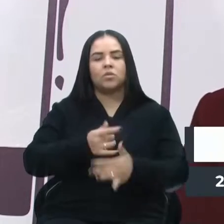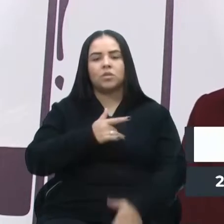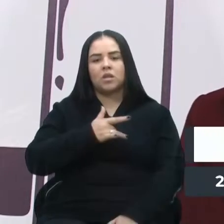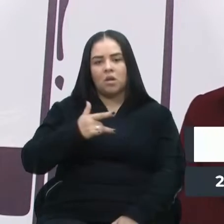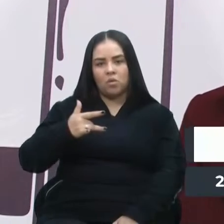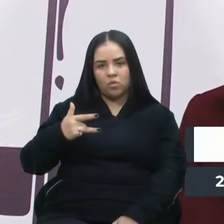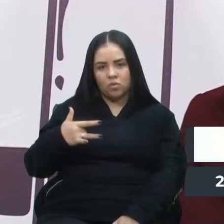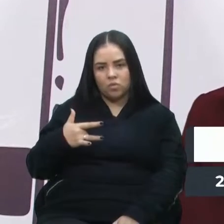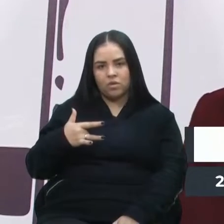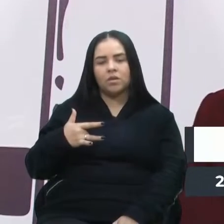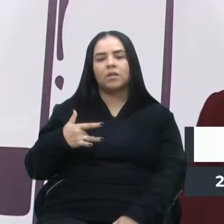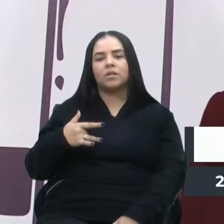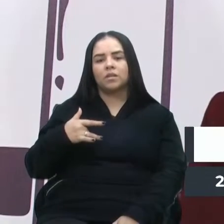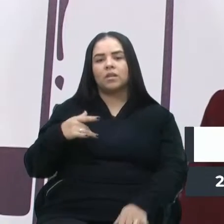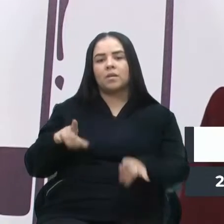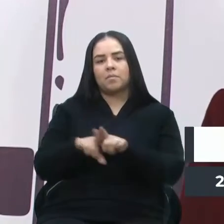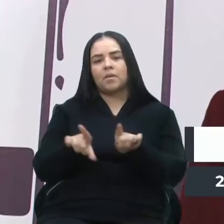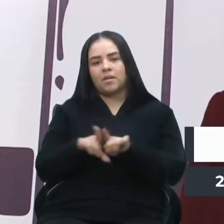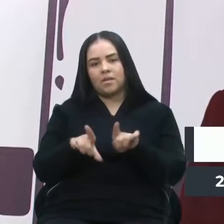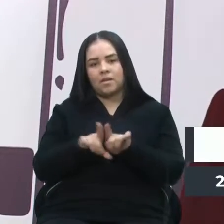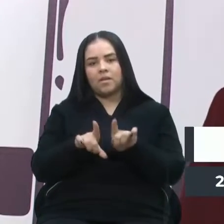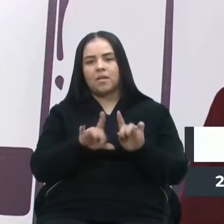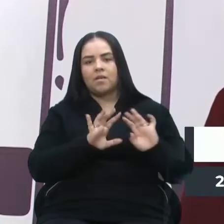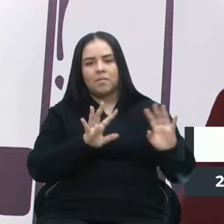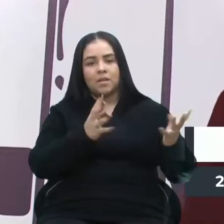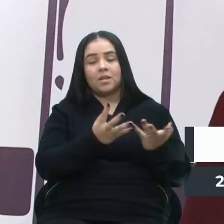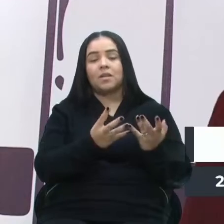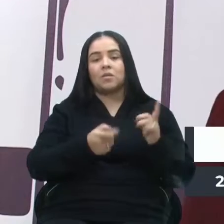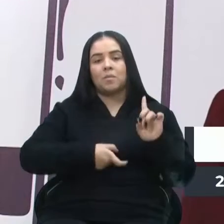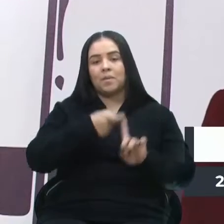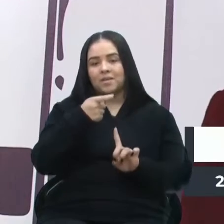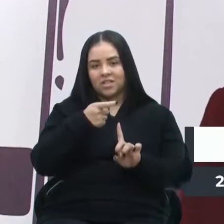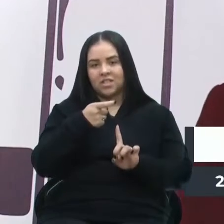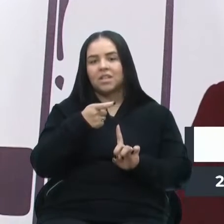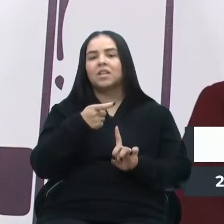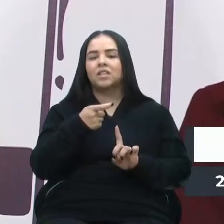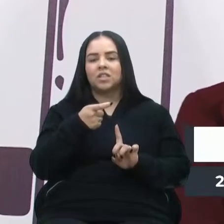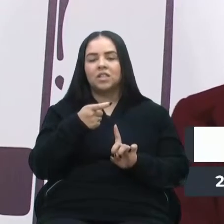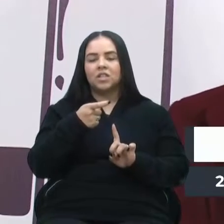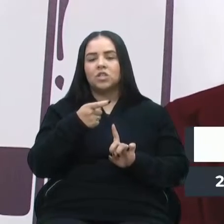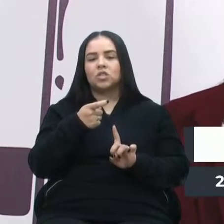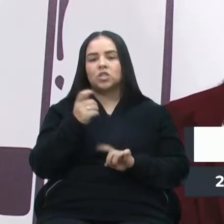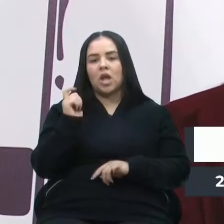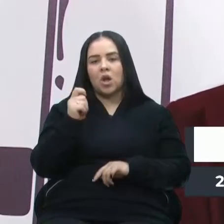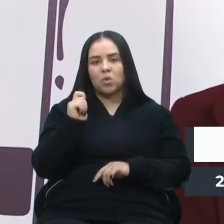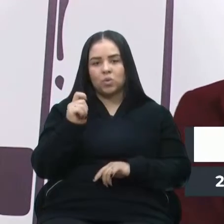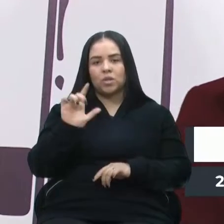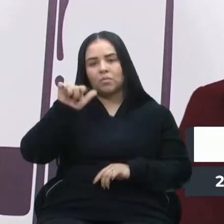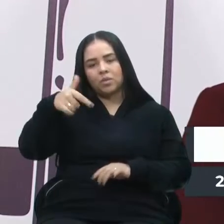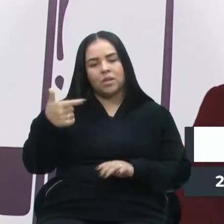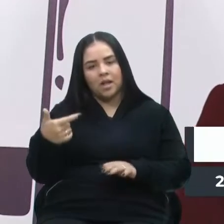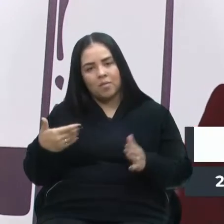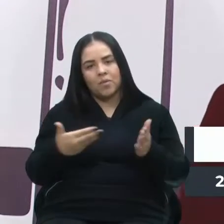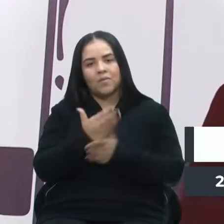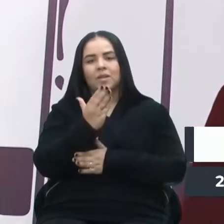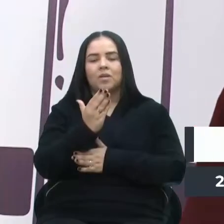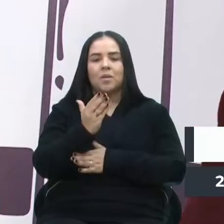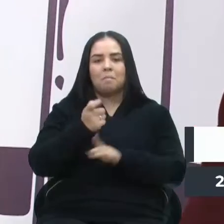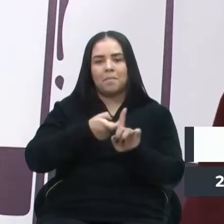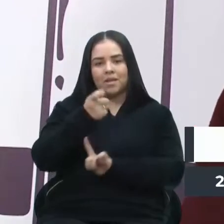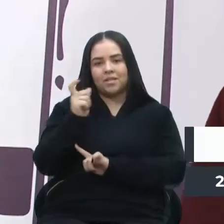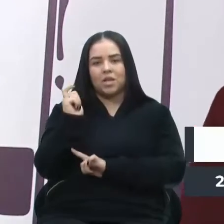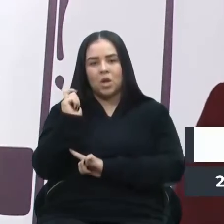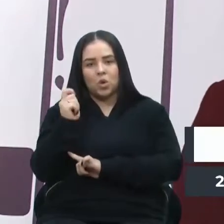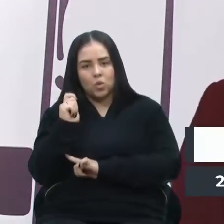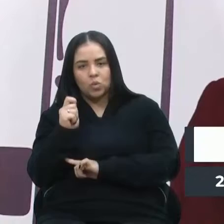e de endemias, de combate a endemias. E já no mês de agosto, então, assim que for aprovado, sancionado pelo prefeito, já no mês de agosto e